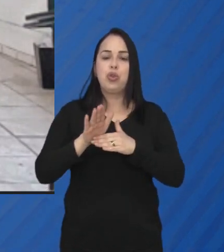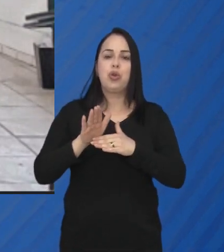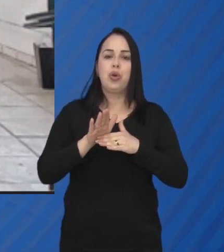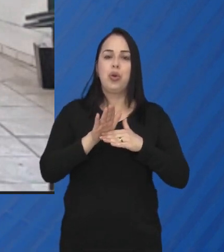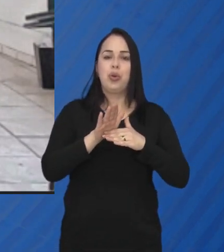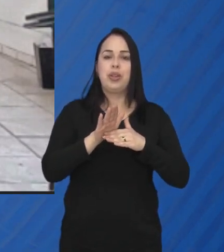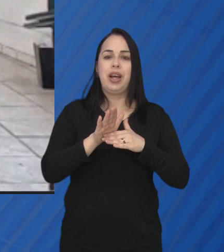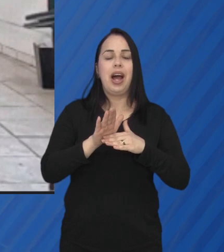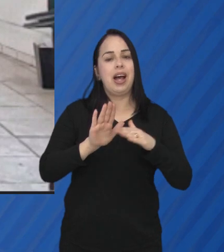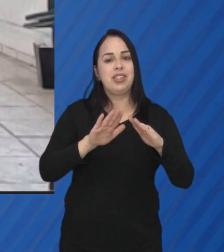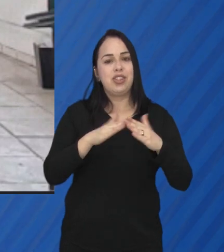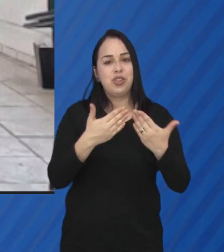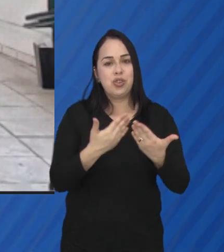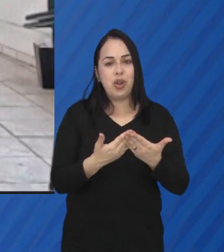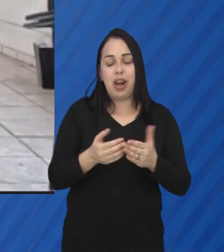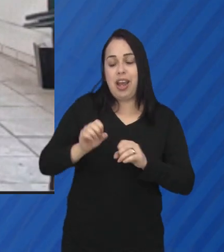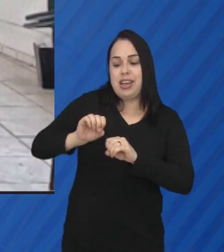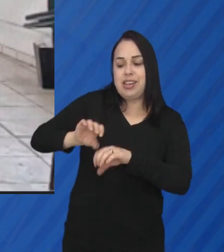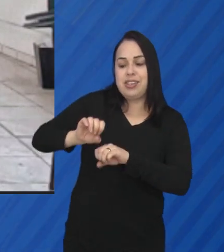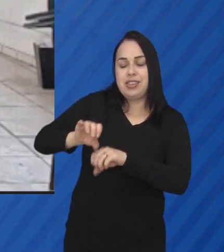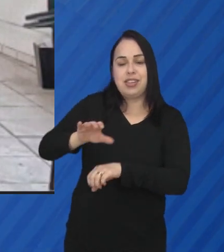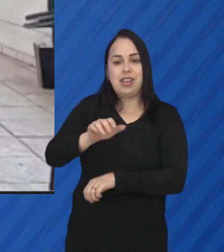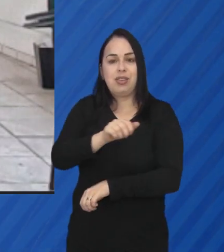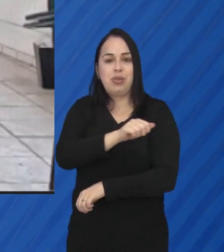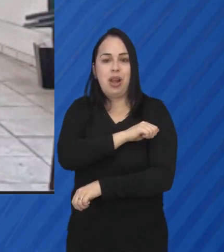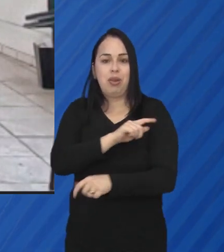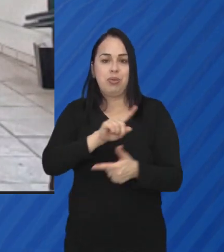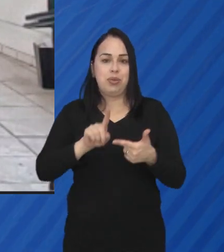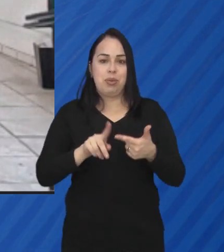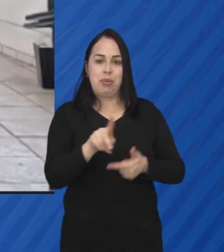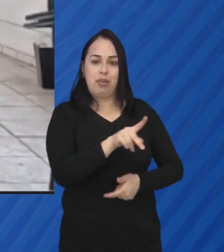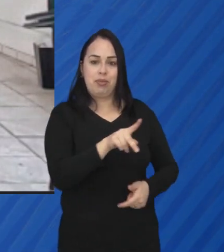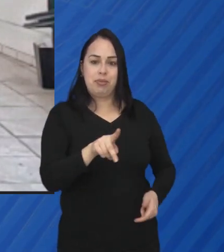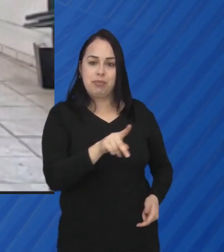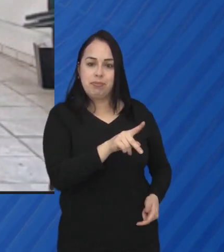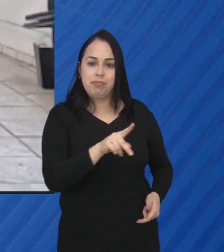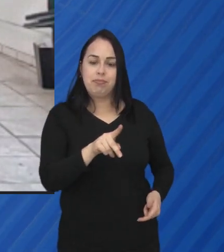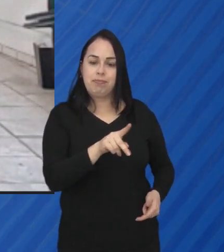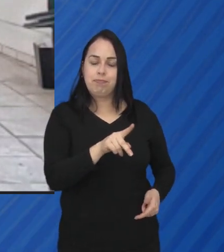informar aos seus alunos, informar aos professores,